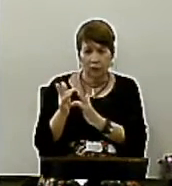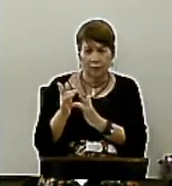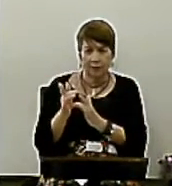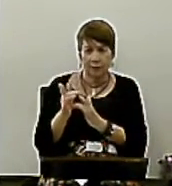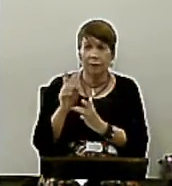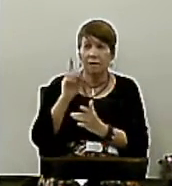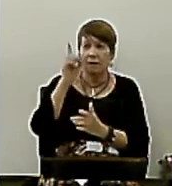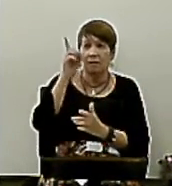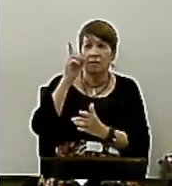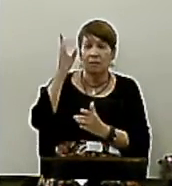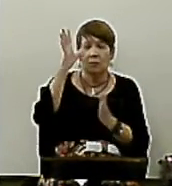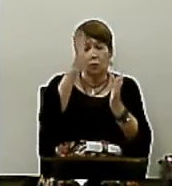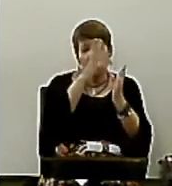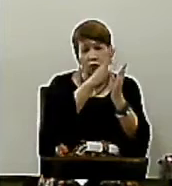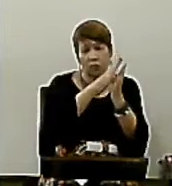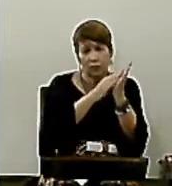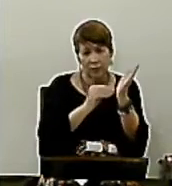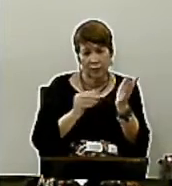Sempre